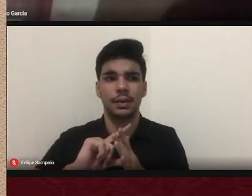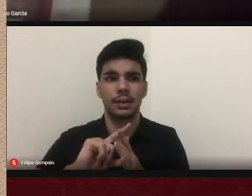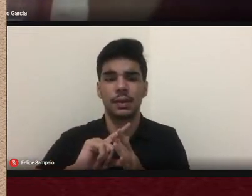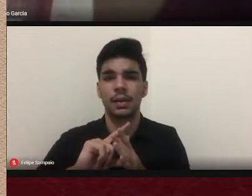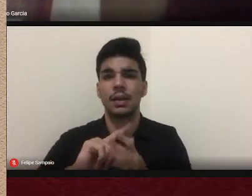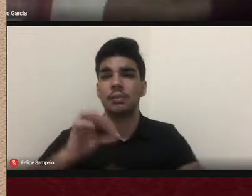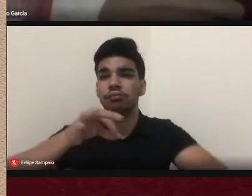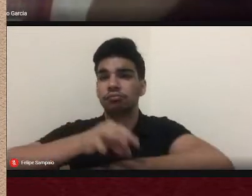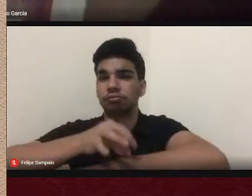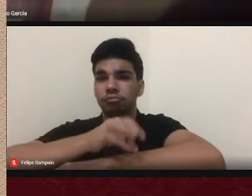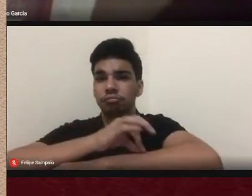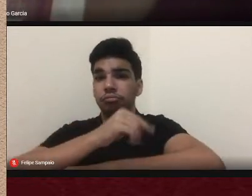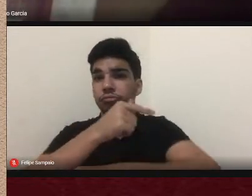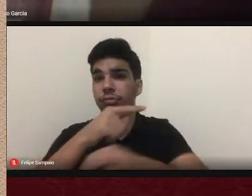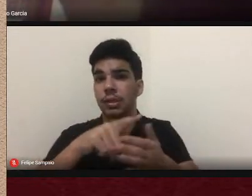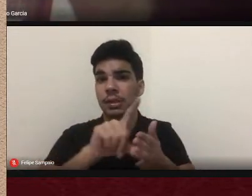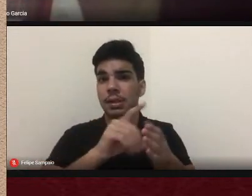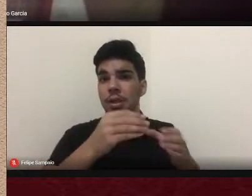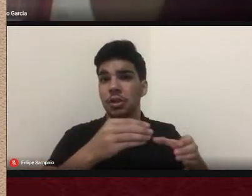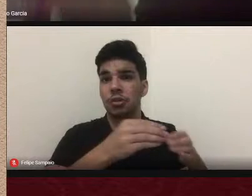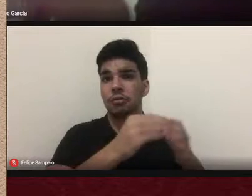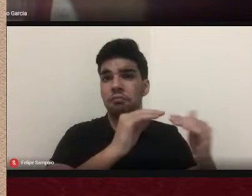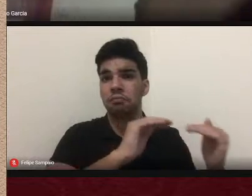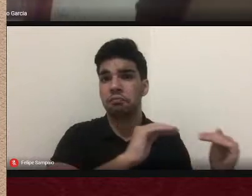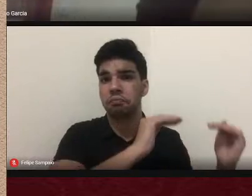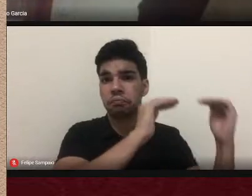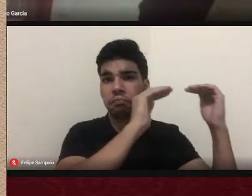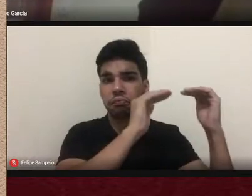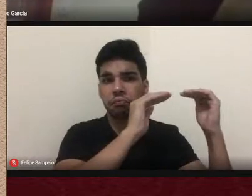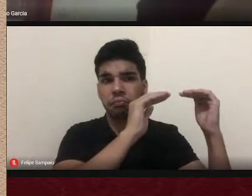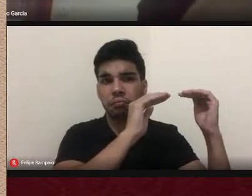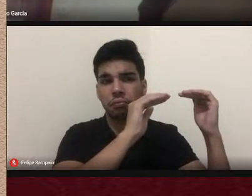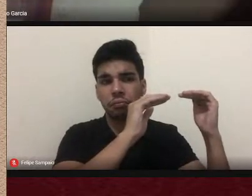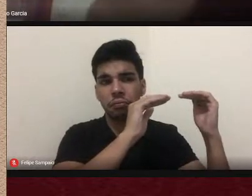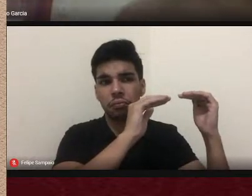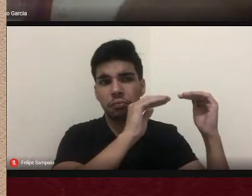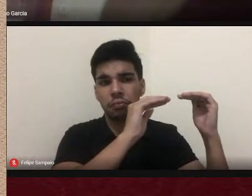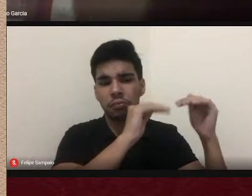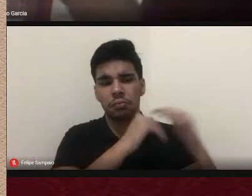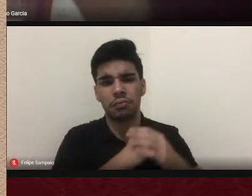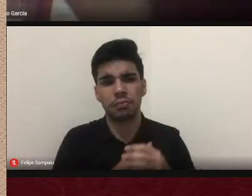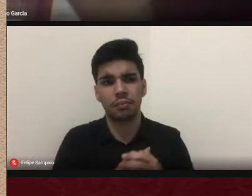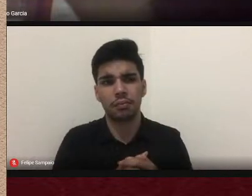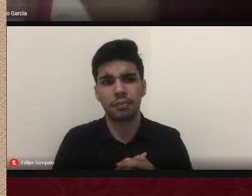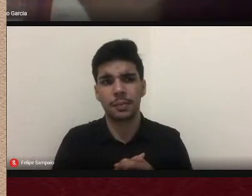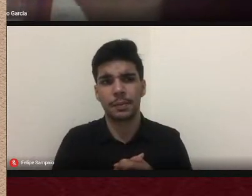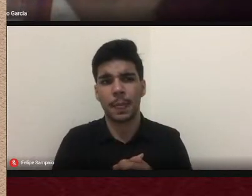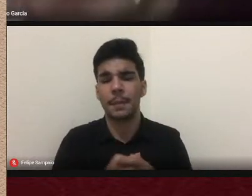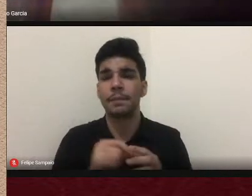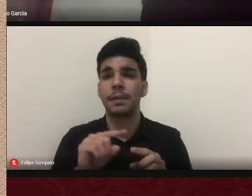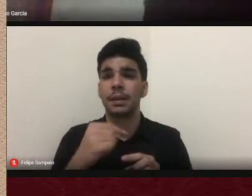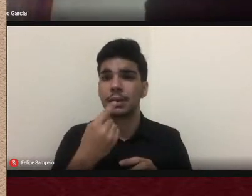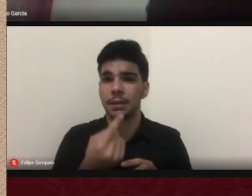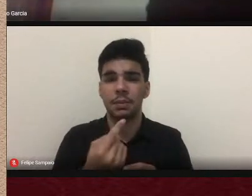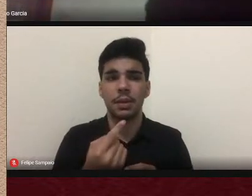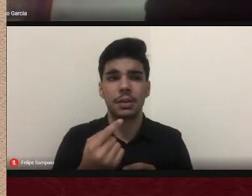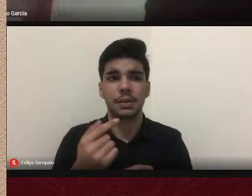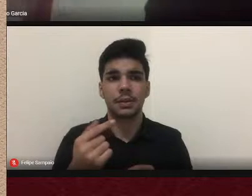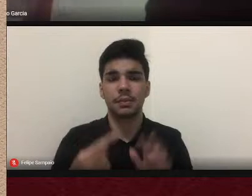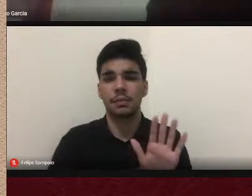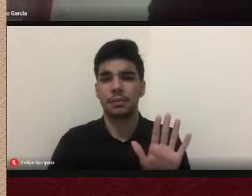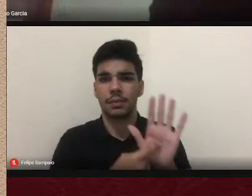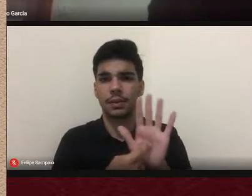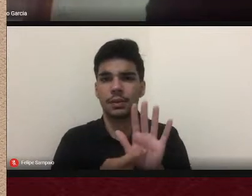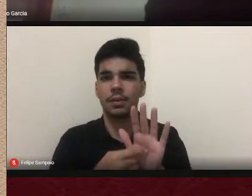algo que era de ser uma coisa de bandido entre aspas aqui e se tornou de repente uma marca tão comum uma marca tão